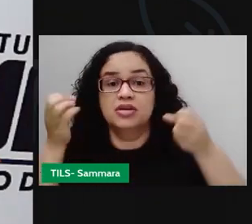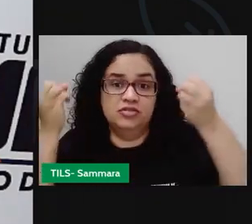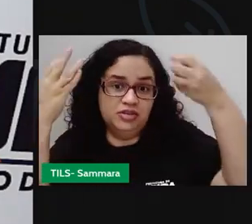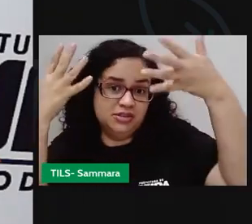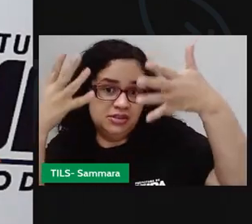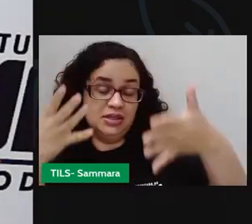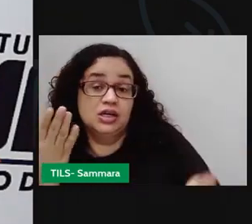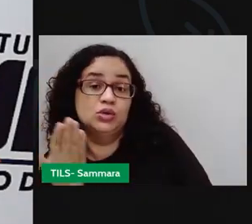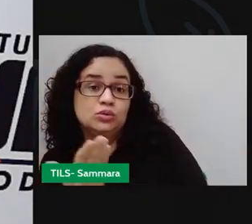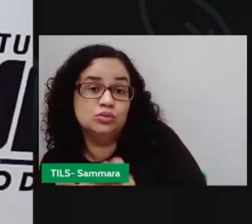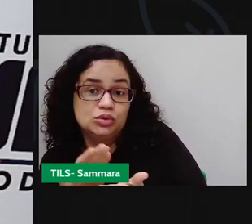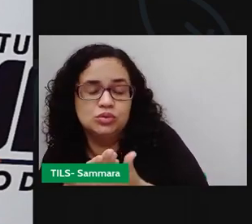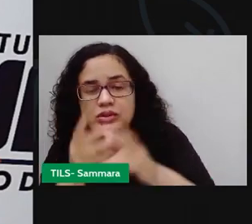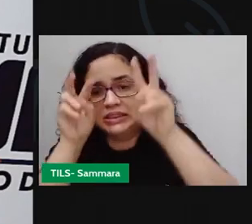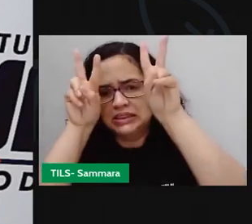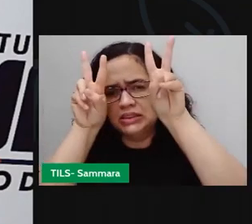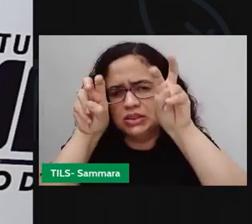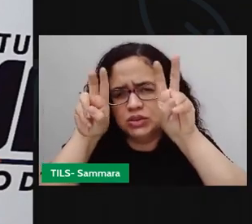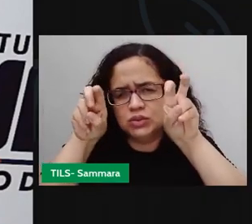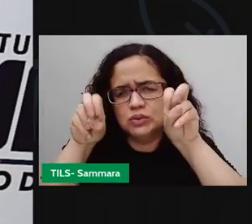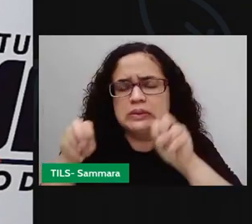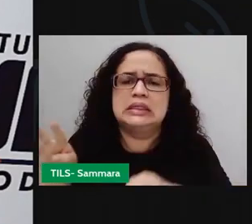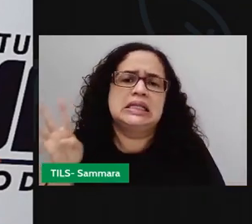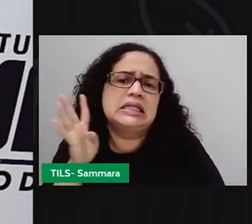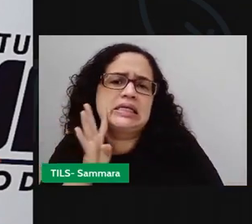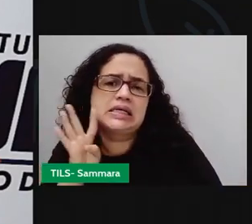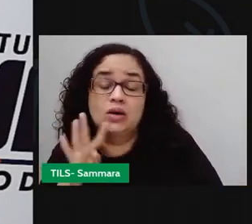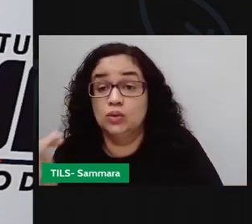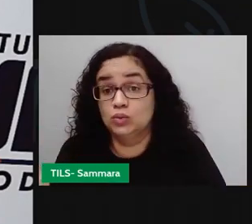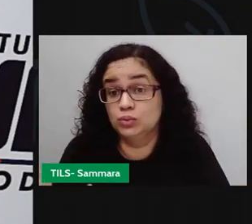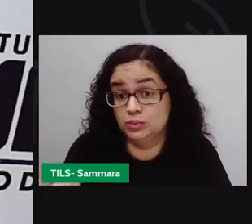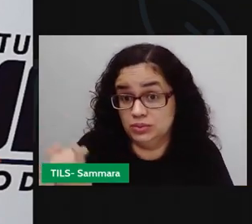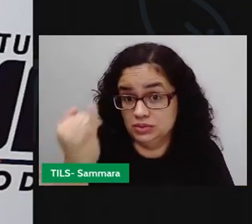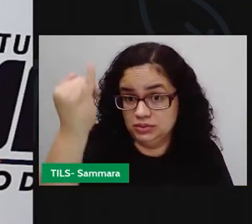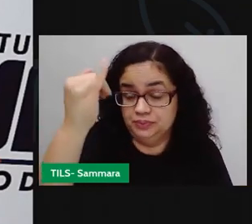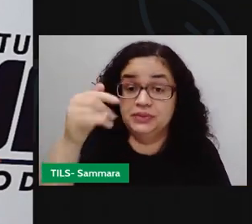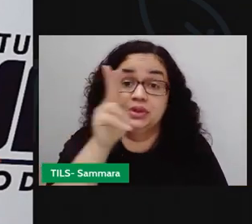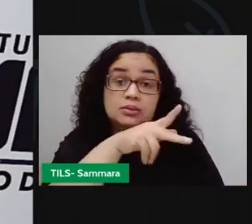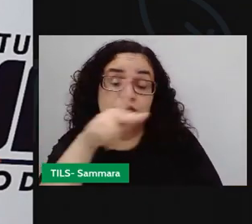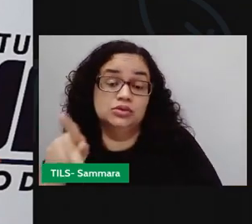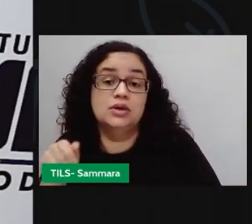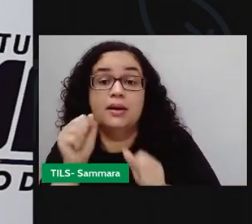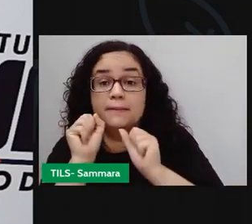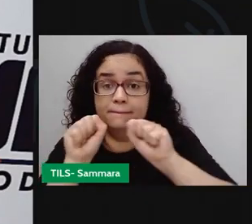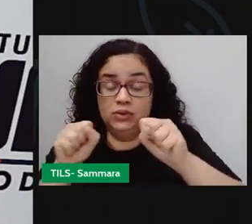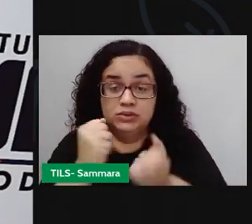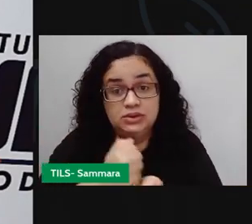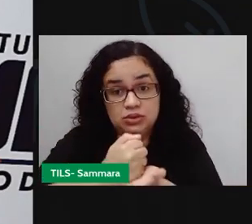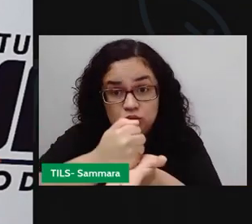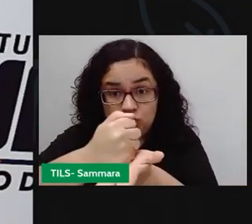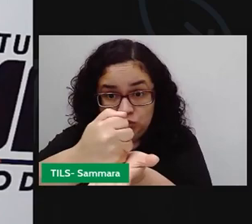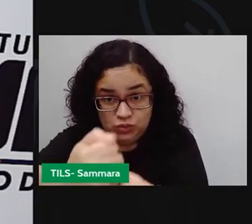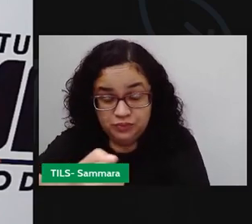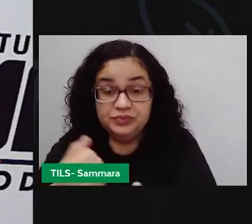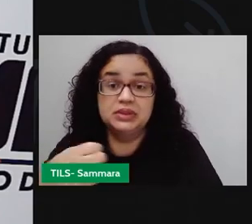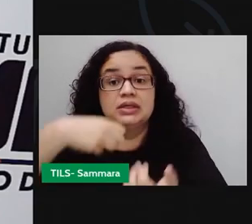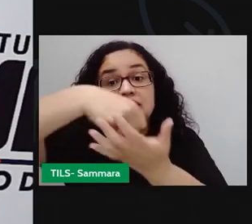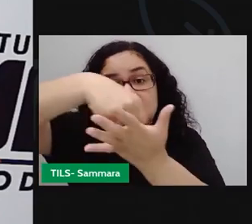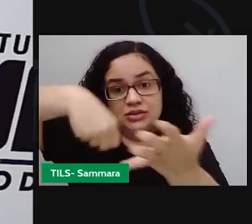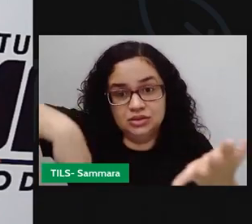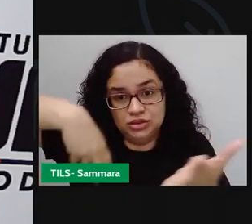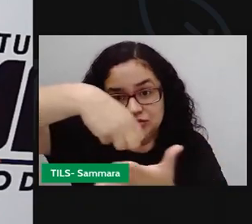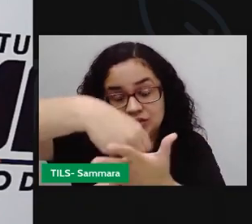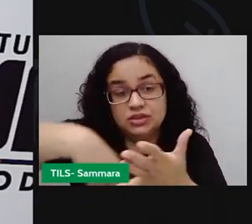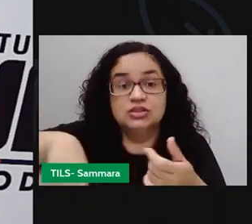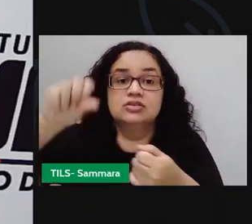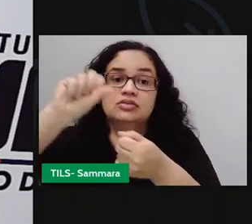e estudarmos sobre assuntos muito interessantes e a pró poder contribuir aí com a execução das atividades que vocês